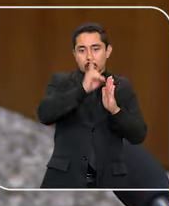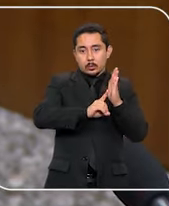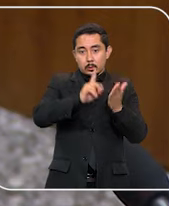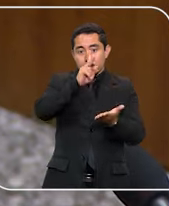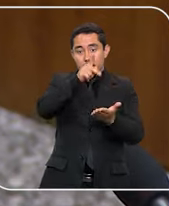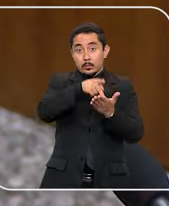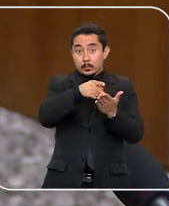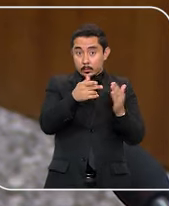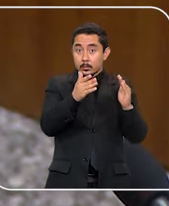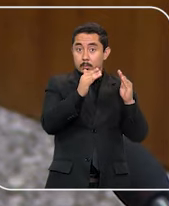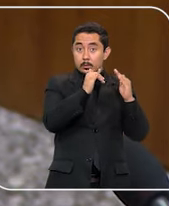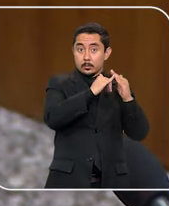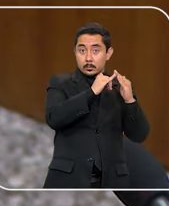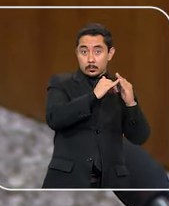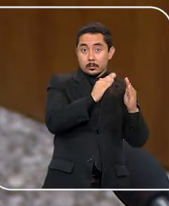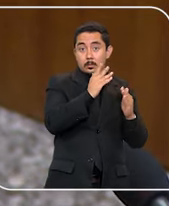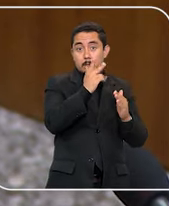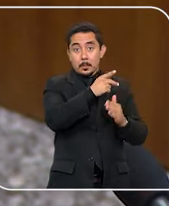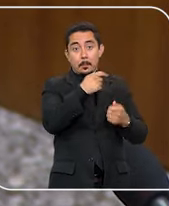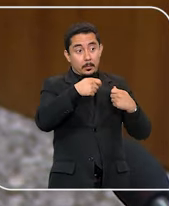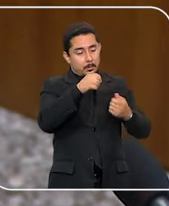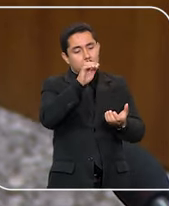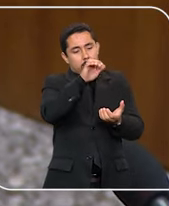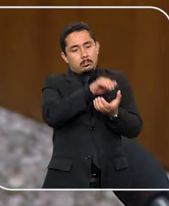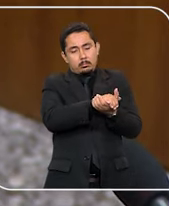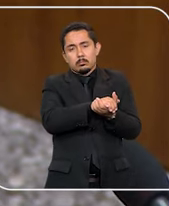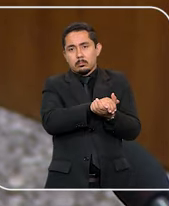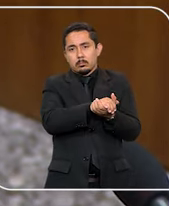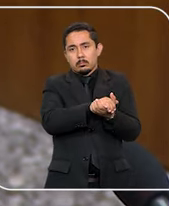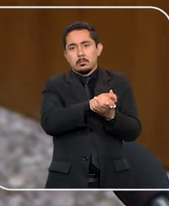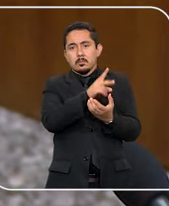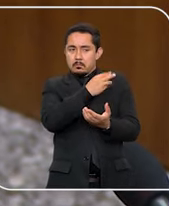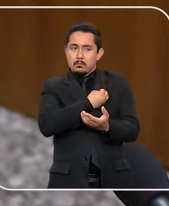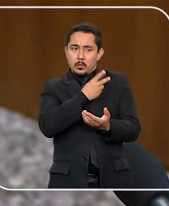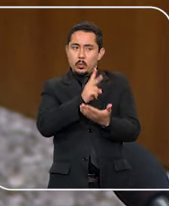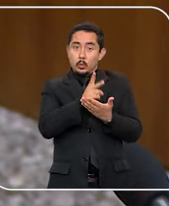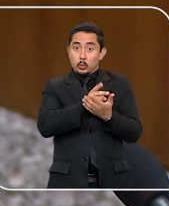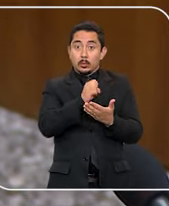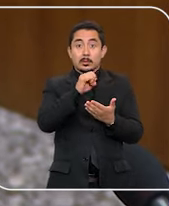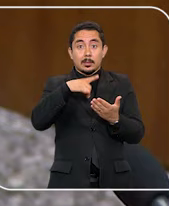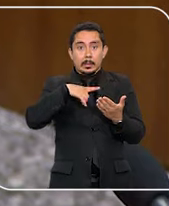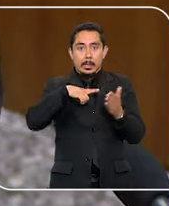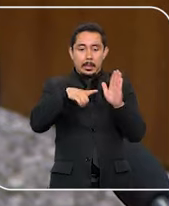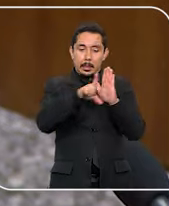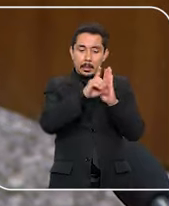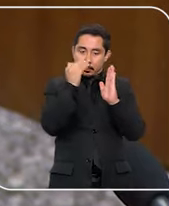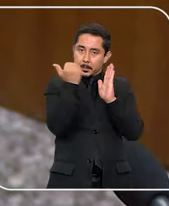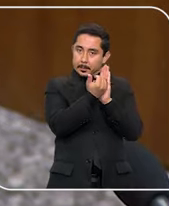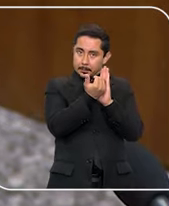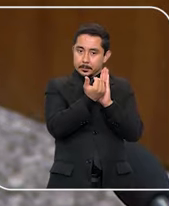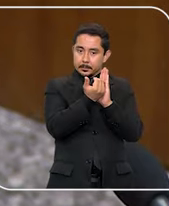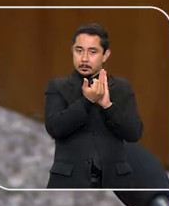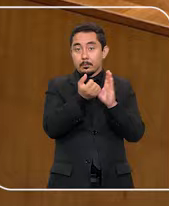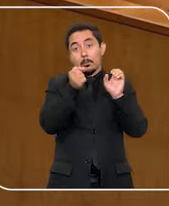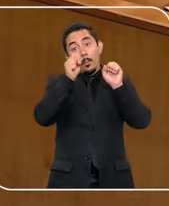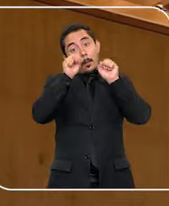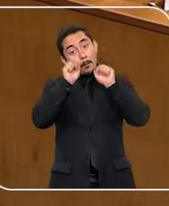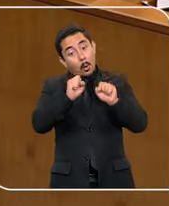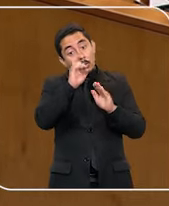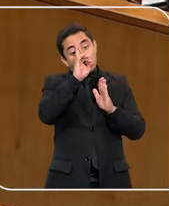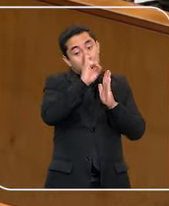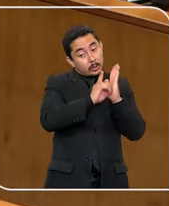o direito real de habitação deve ser garantido ao cônjuge sobrevivente, desde que cumpridos os requisitos legais,